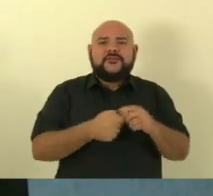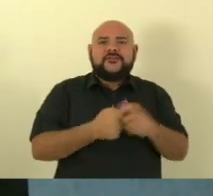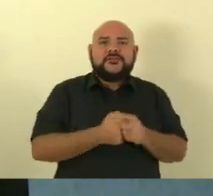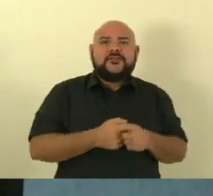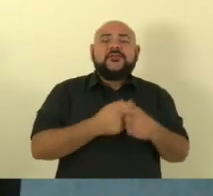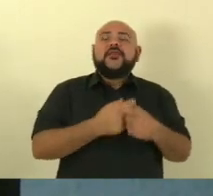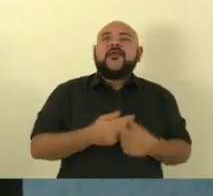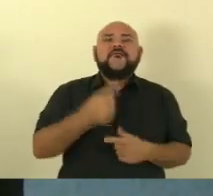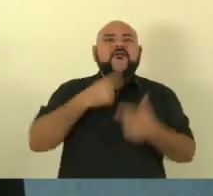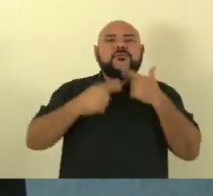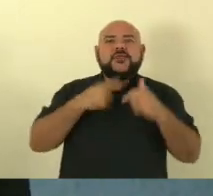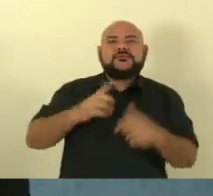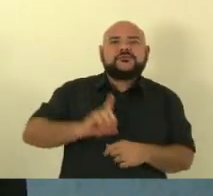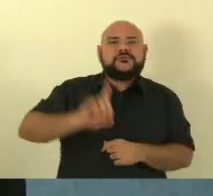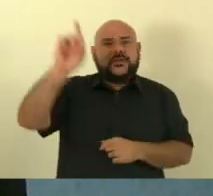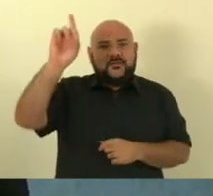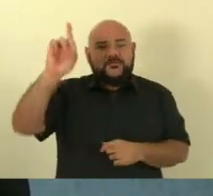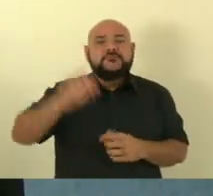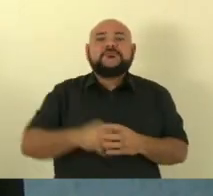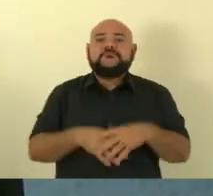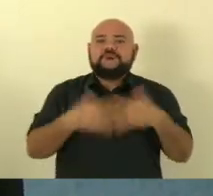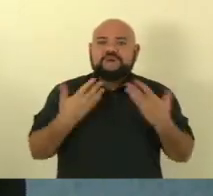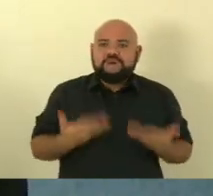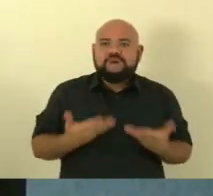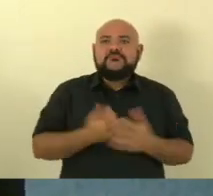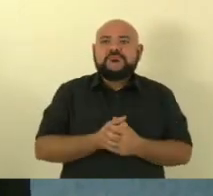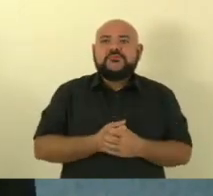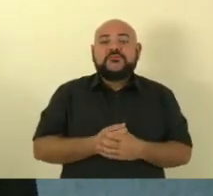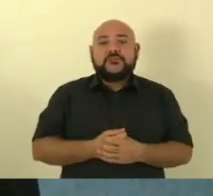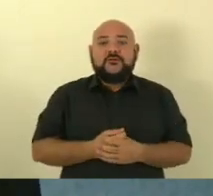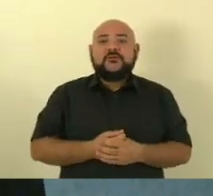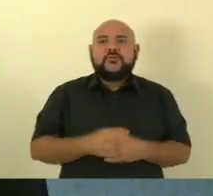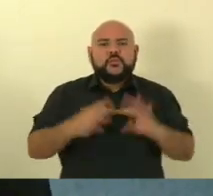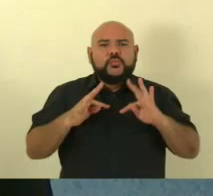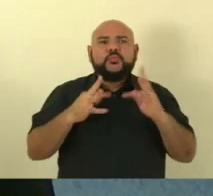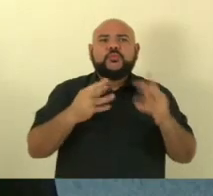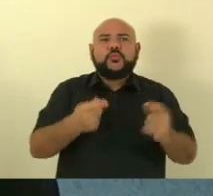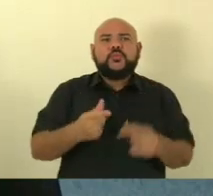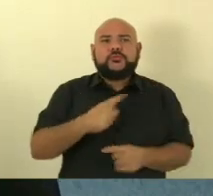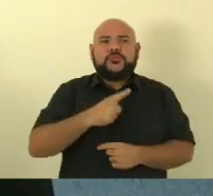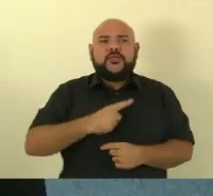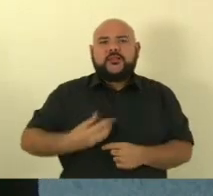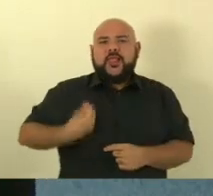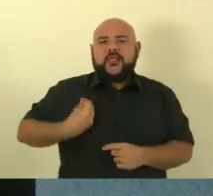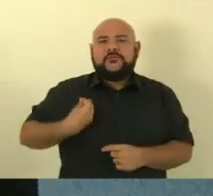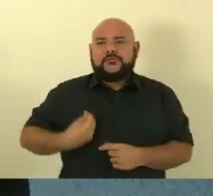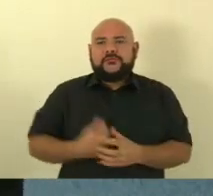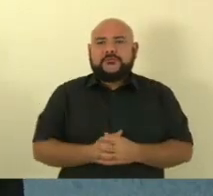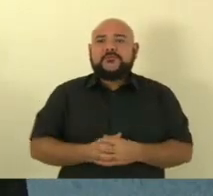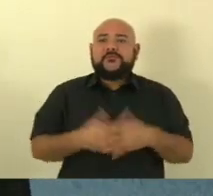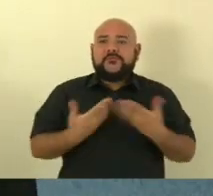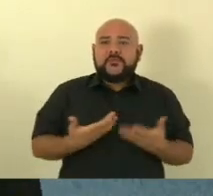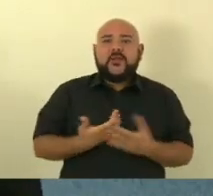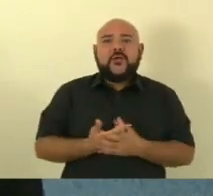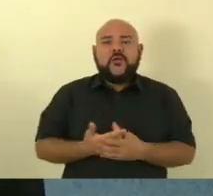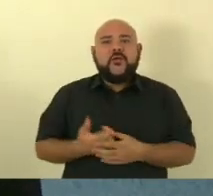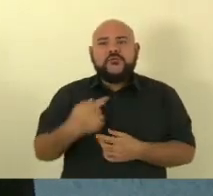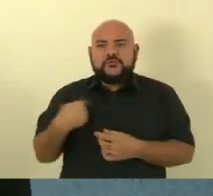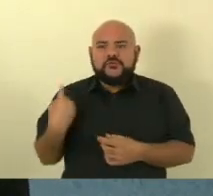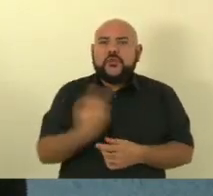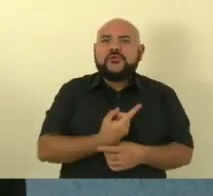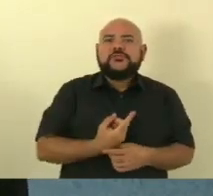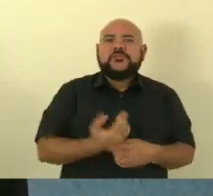povo de Deus, a promulgação do Evangelho, do trabalho social, sem dúvida nenhuma a gente está priorizando o Reino de Deus e as demais coisas